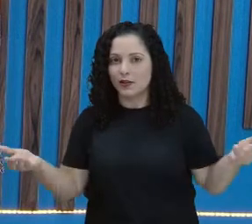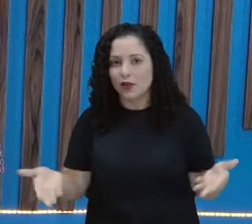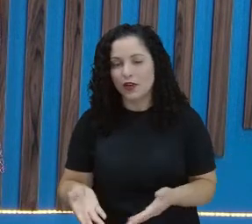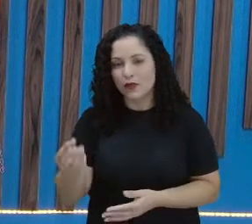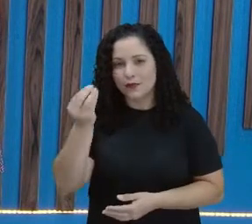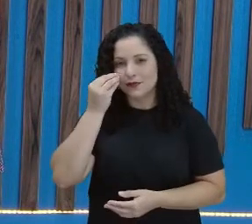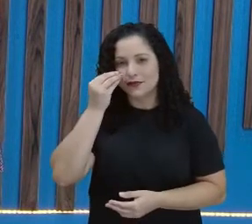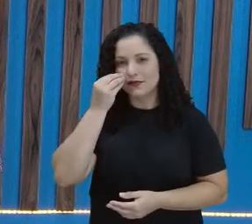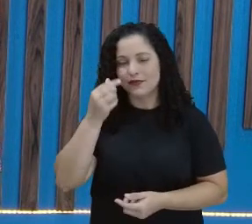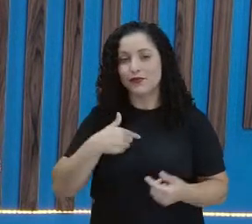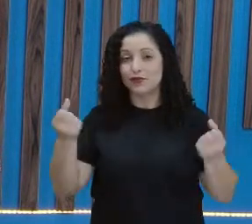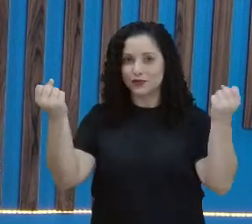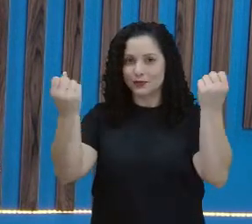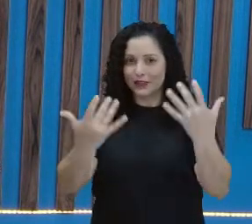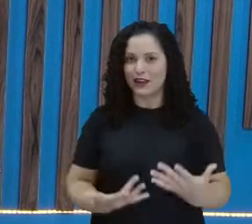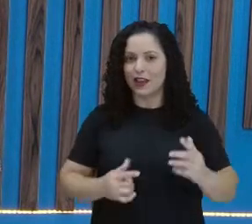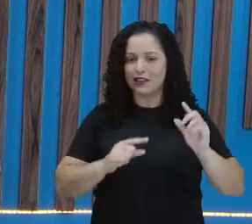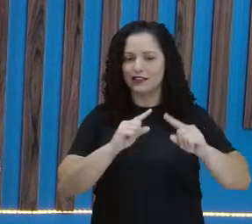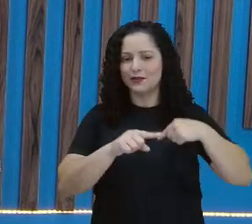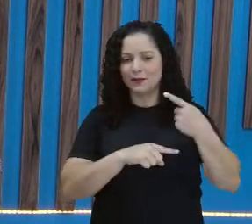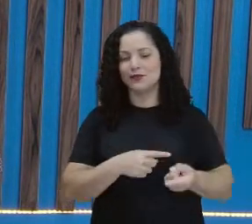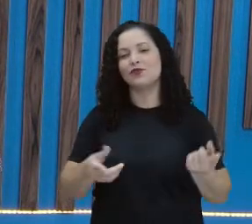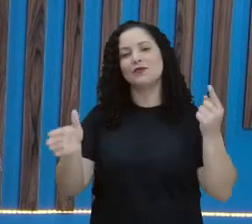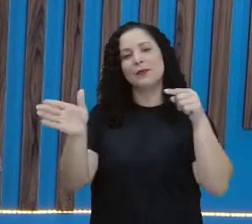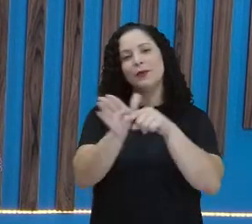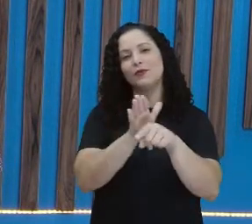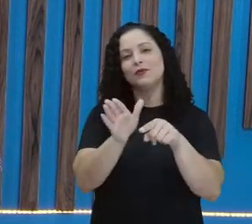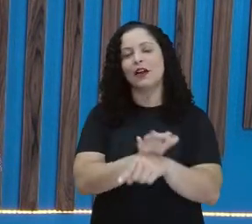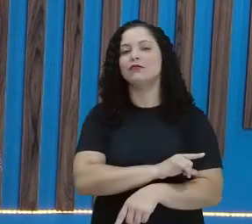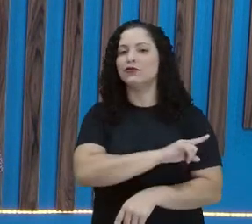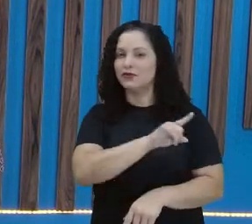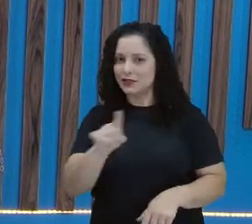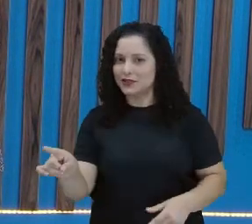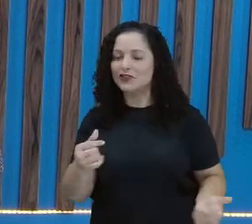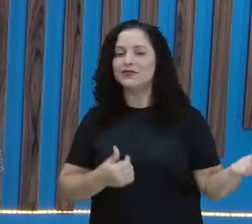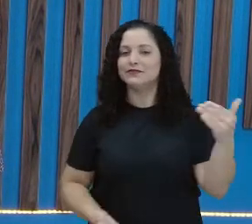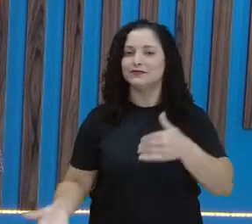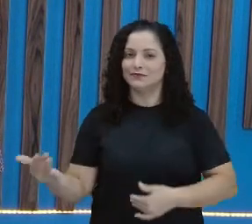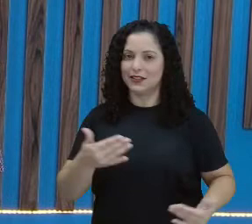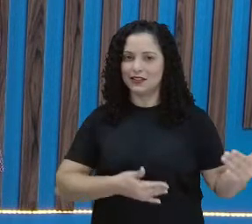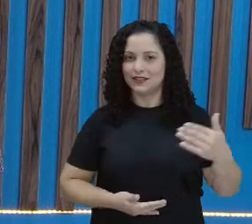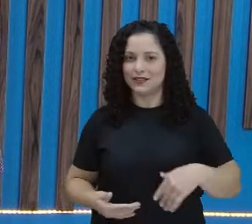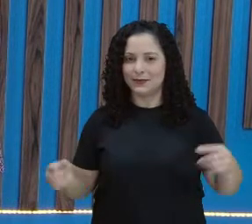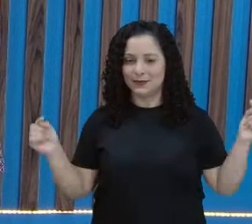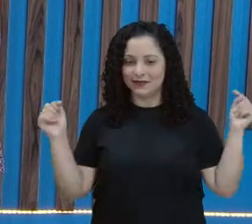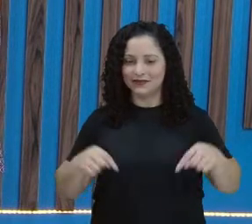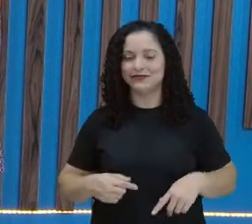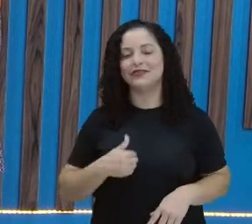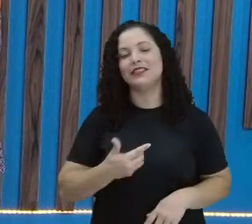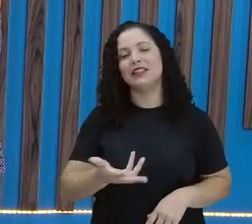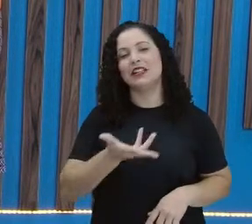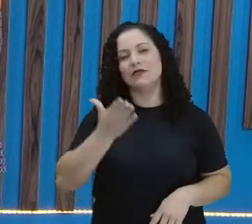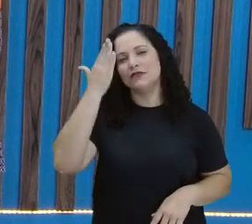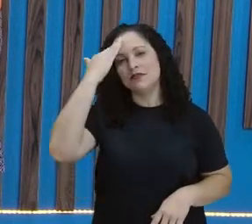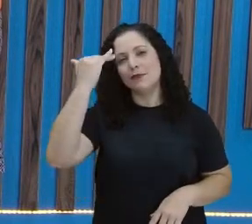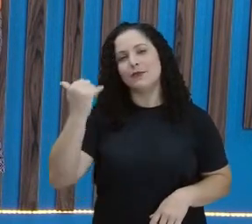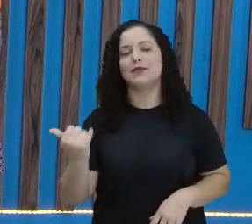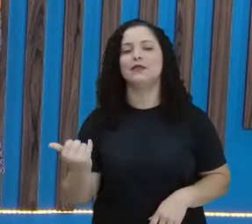e depois eu vou fazer uma pergunta aí que eu quero a participação de vocês. Eu quero saber aí,